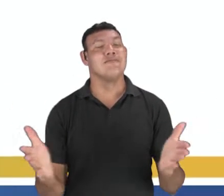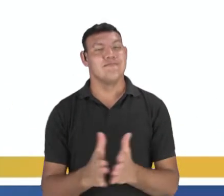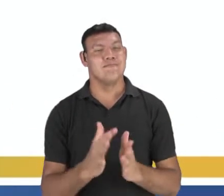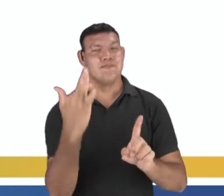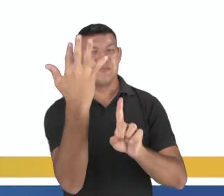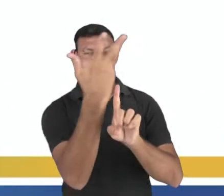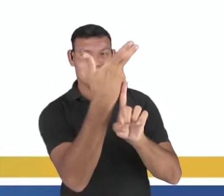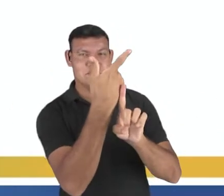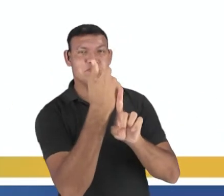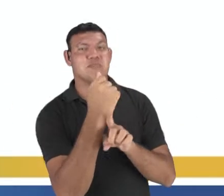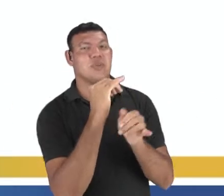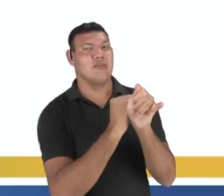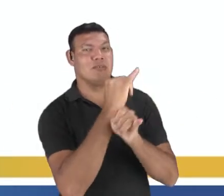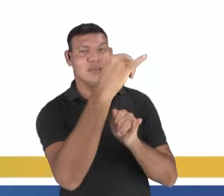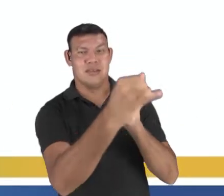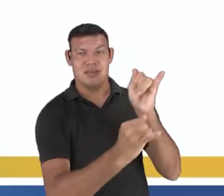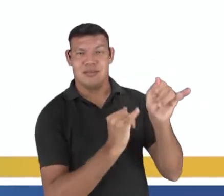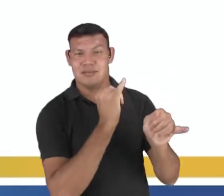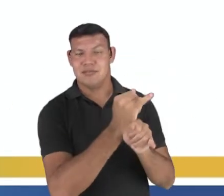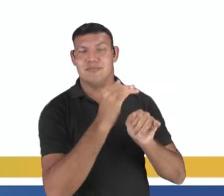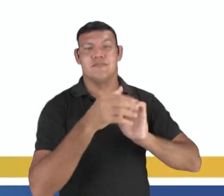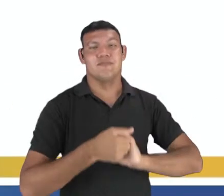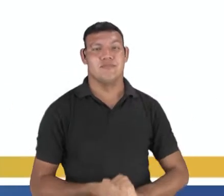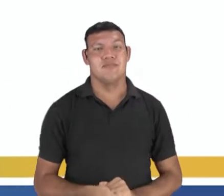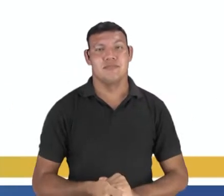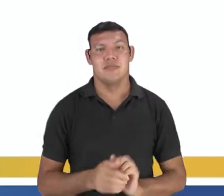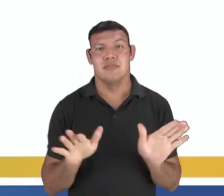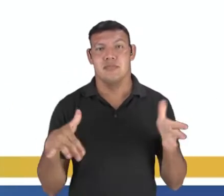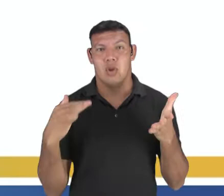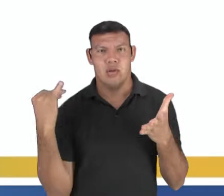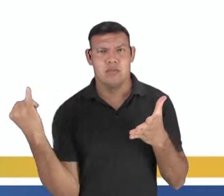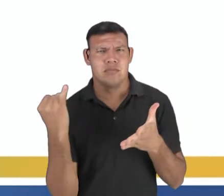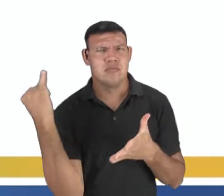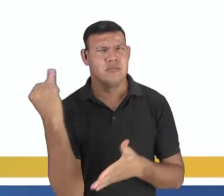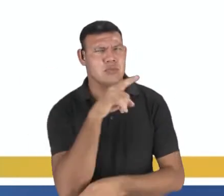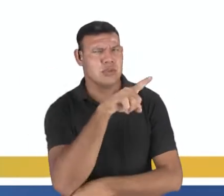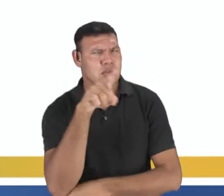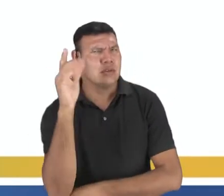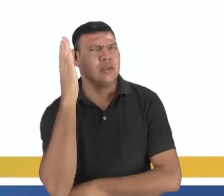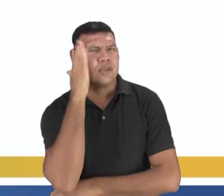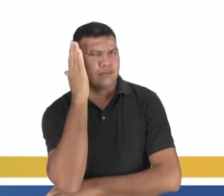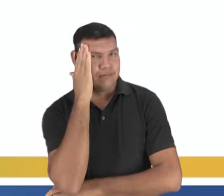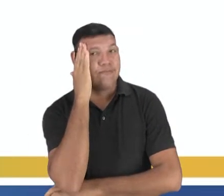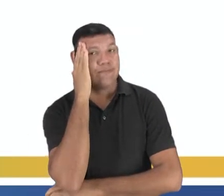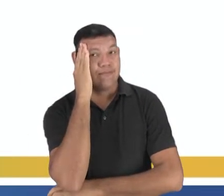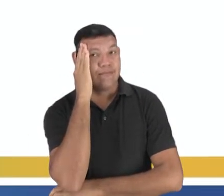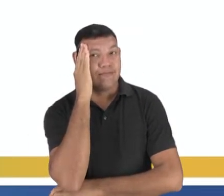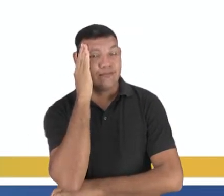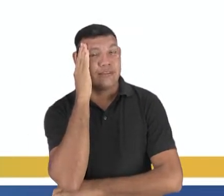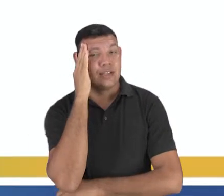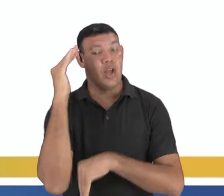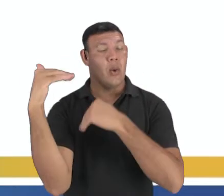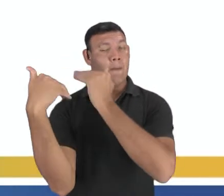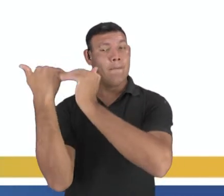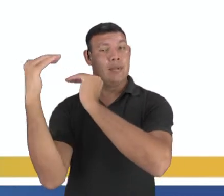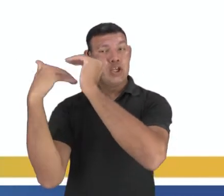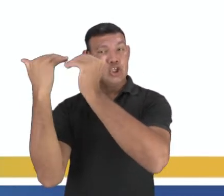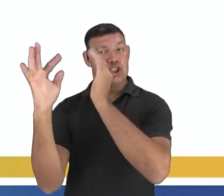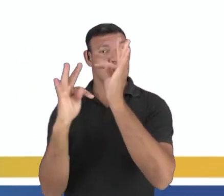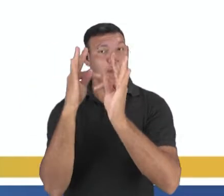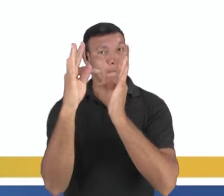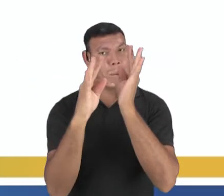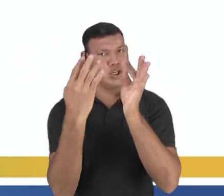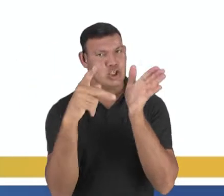obra de arte totalmente digital. E é importante a gente entender que quando nós estamos falando de evolução